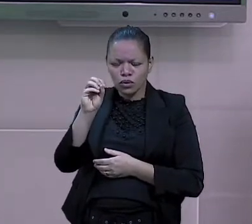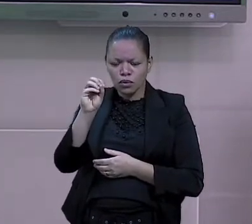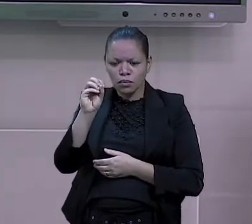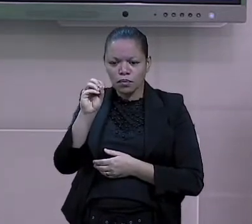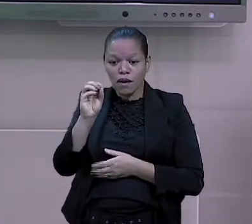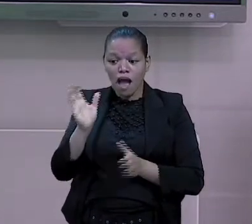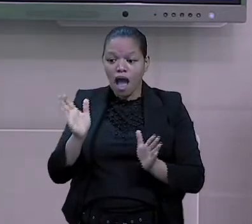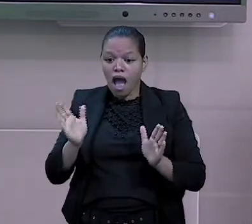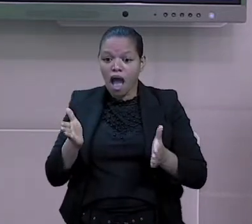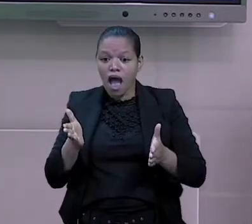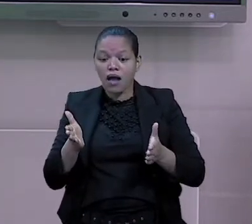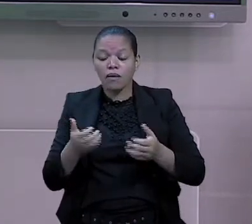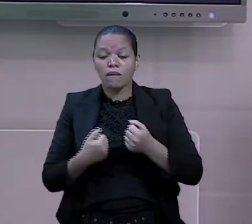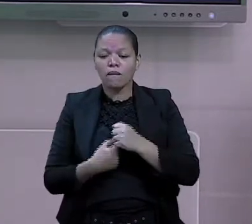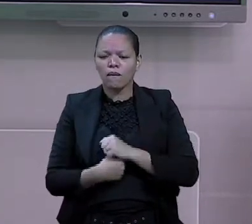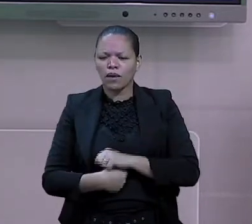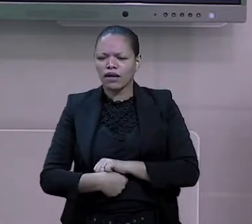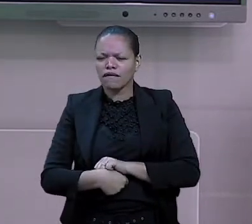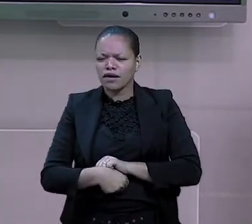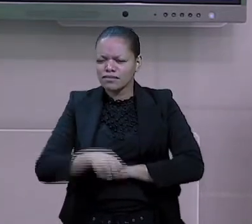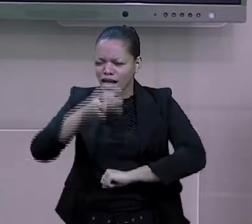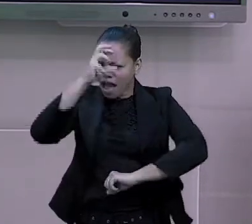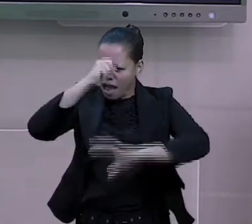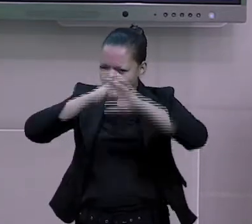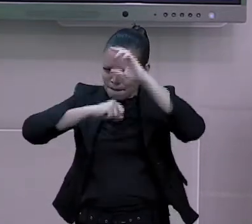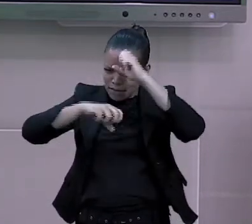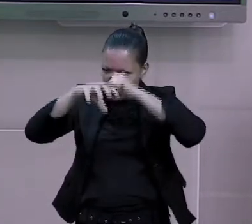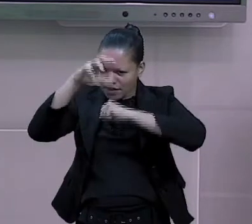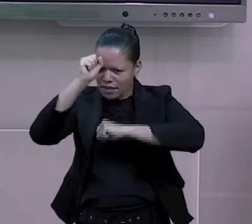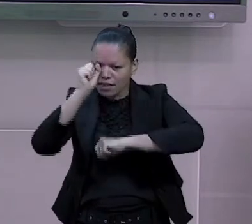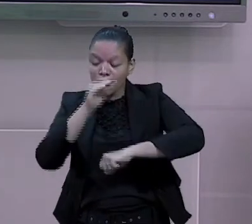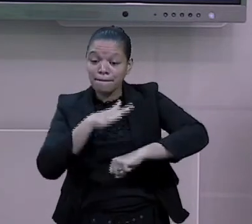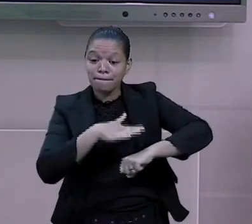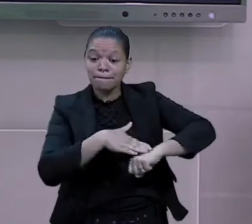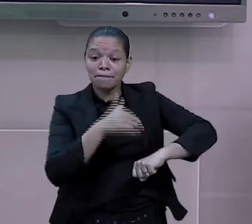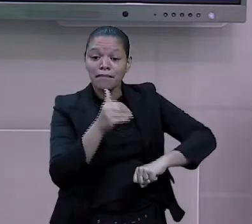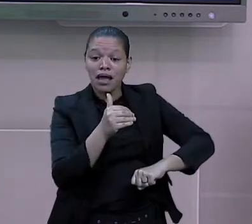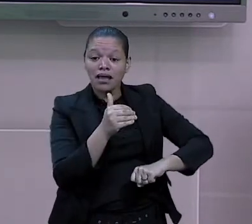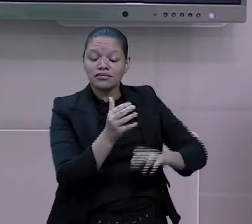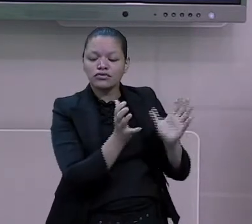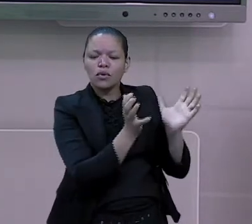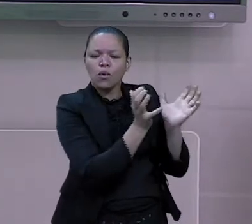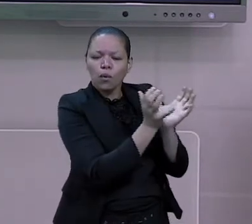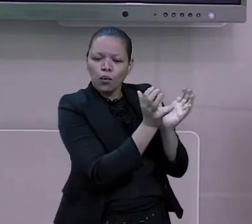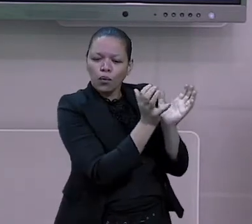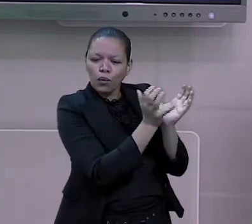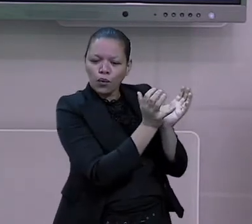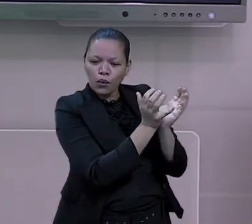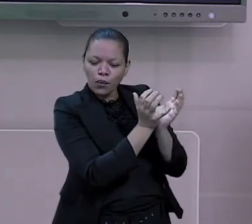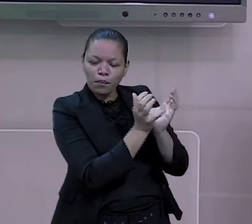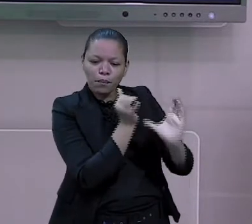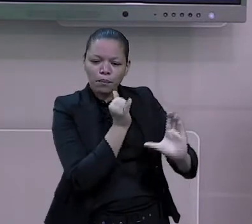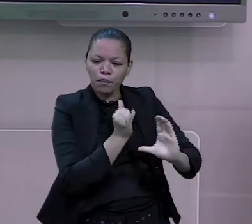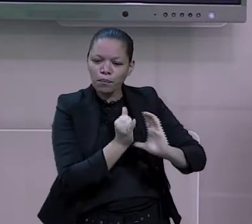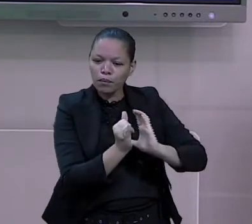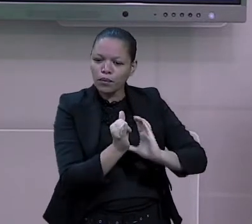de fábulas que a gente tanto faz leitura aqui na TV Educação. Vamos conhecer um pouquinho mais de